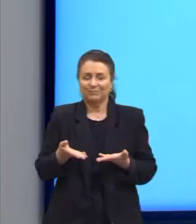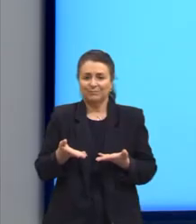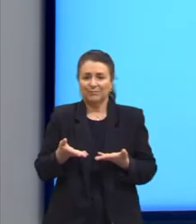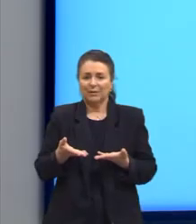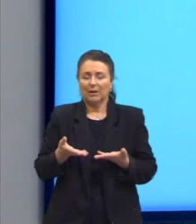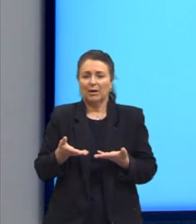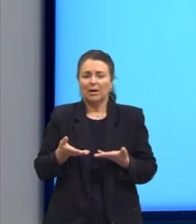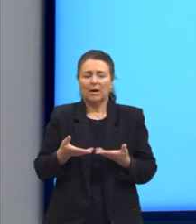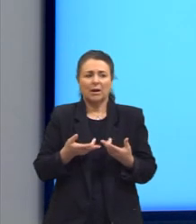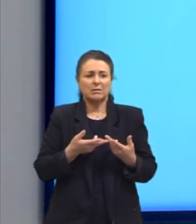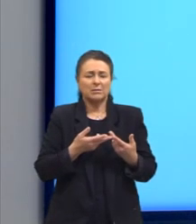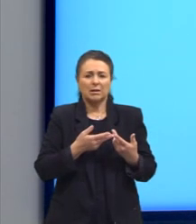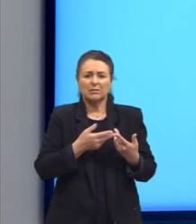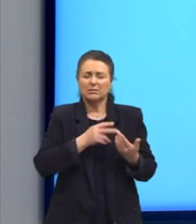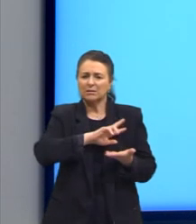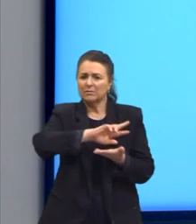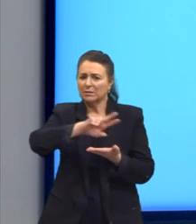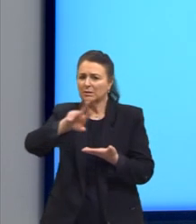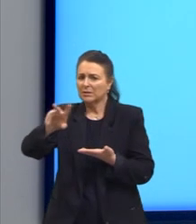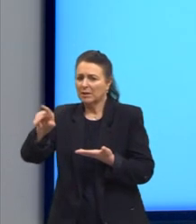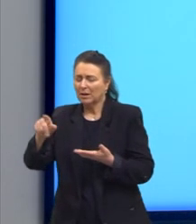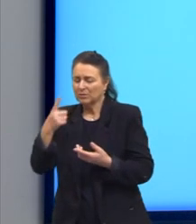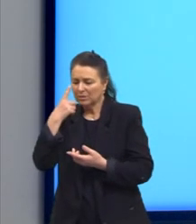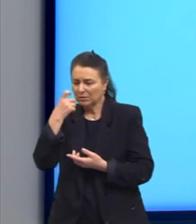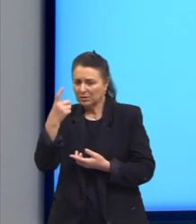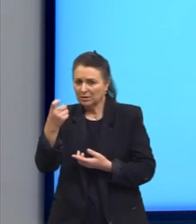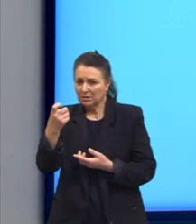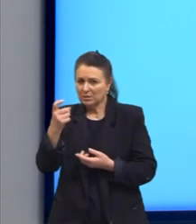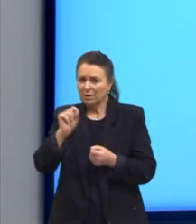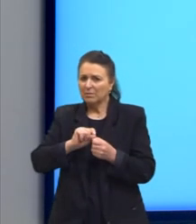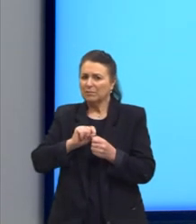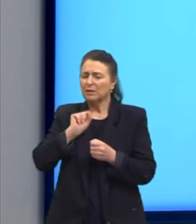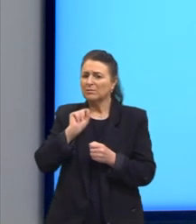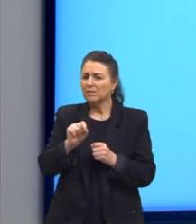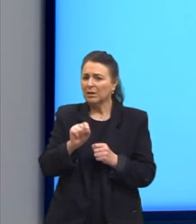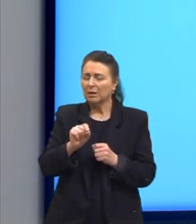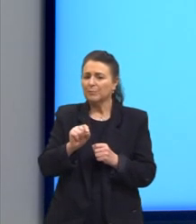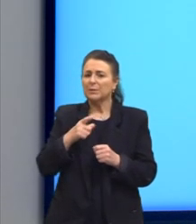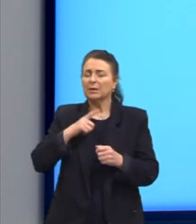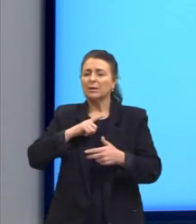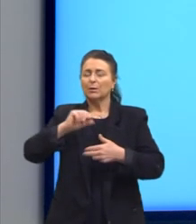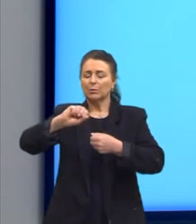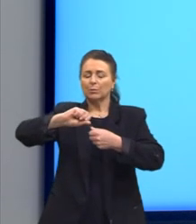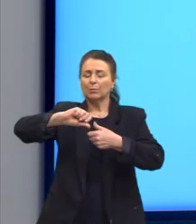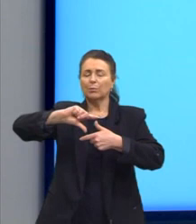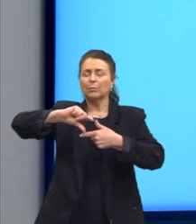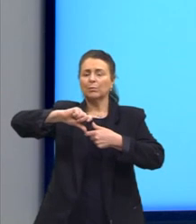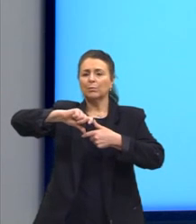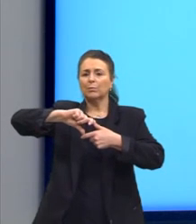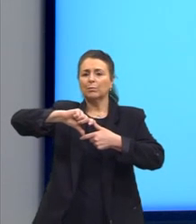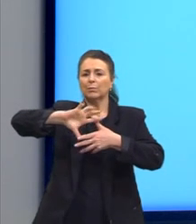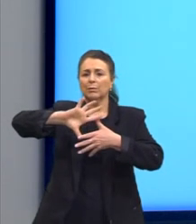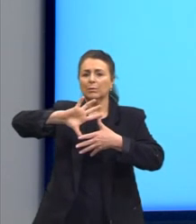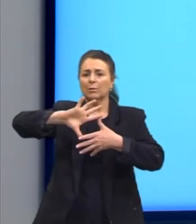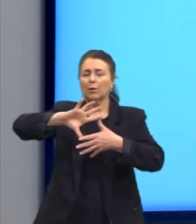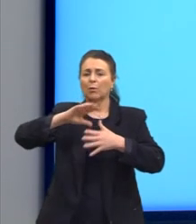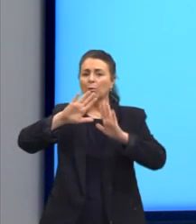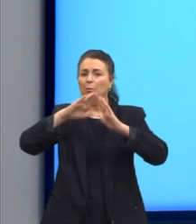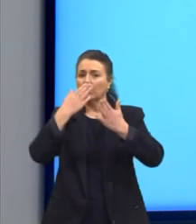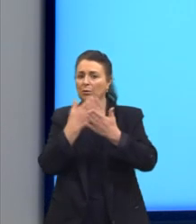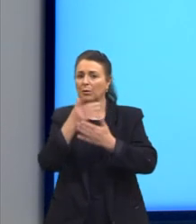Essa multiplicidade de focos e interesses vai tornando possível o quê? Tratar o pré-modernismo como uma escola literária, tá?